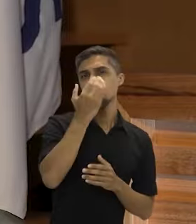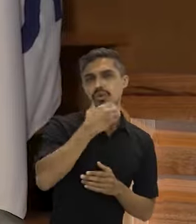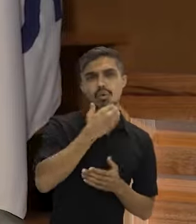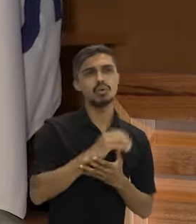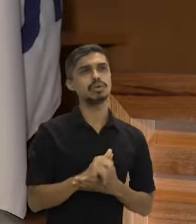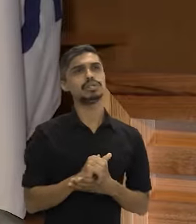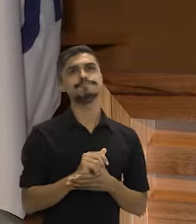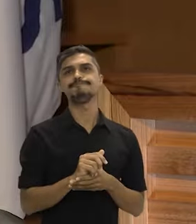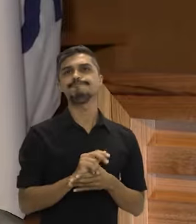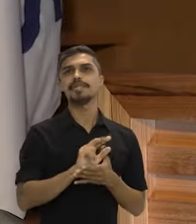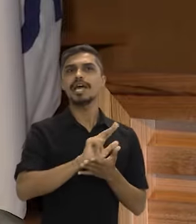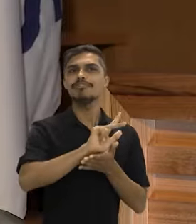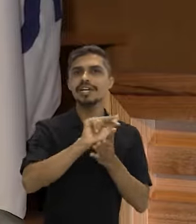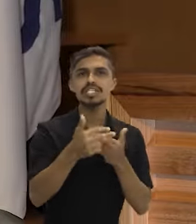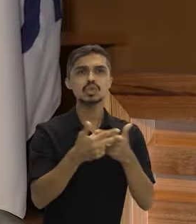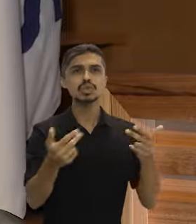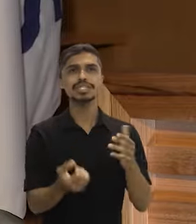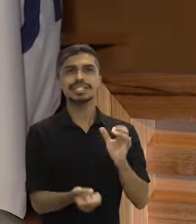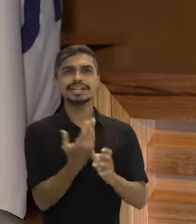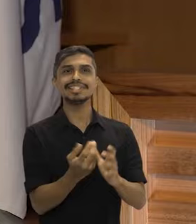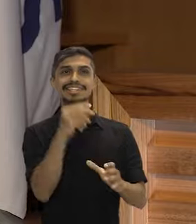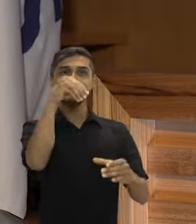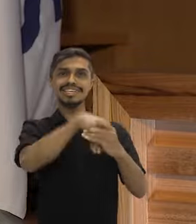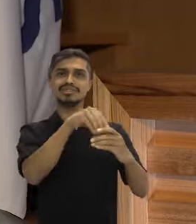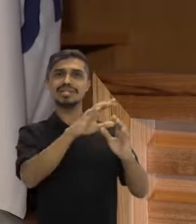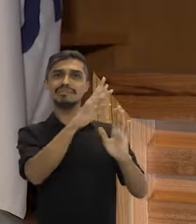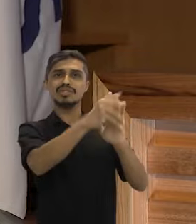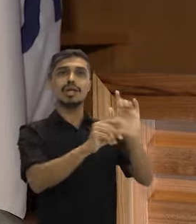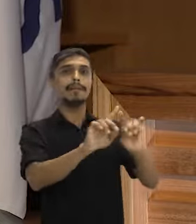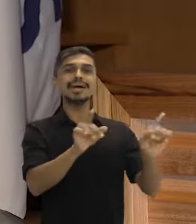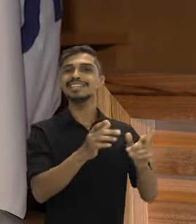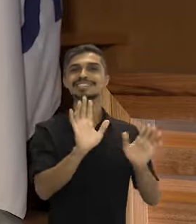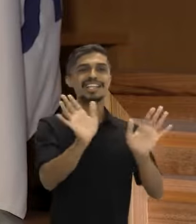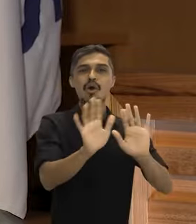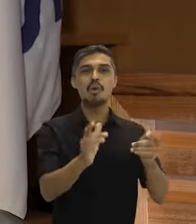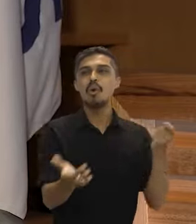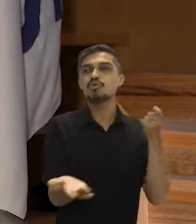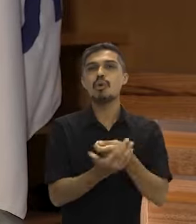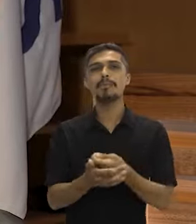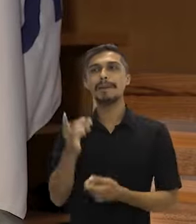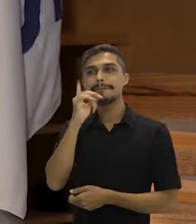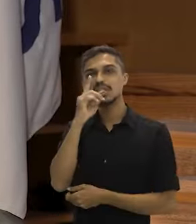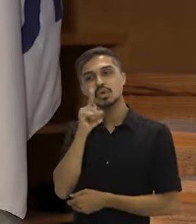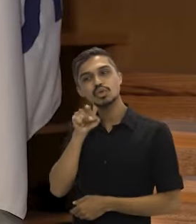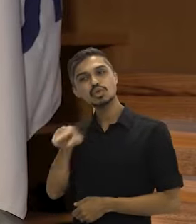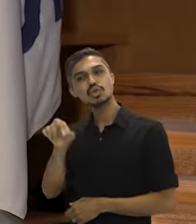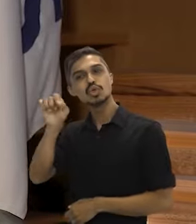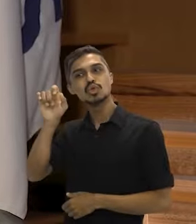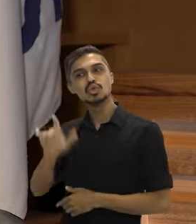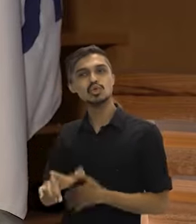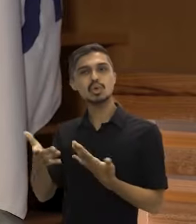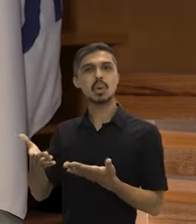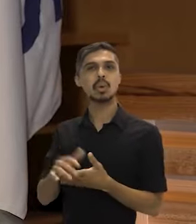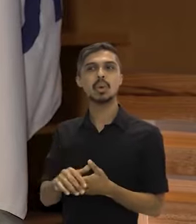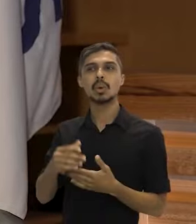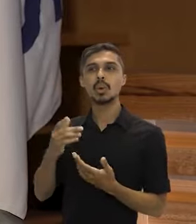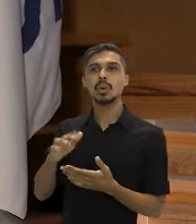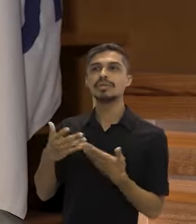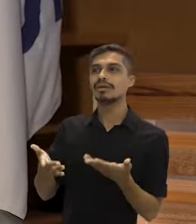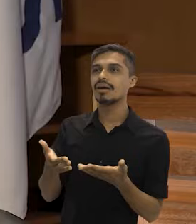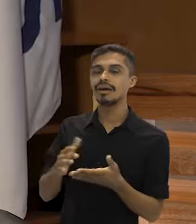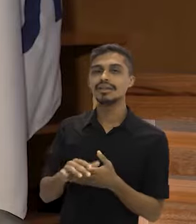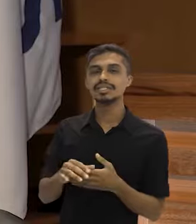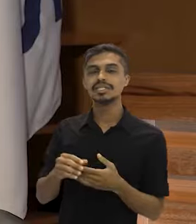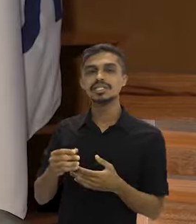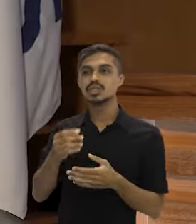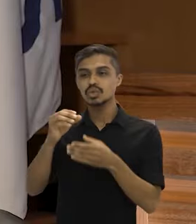frutas, alimentos produzidos na Amazônia e acaba comprando biscoito recheado com suco de caixinha.